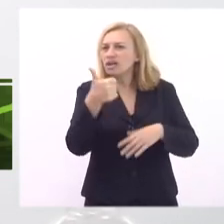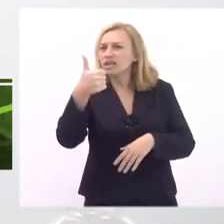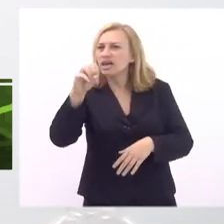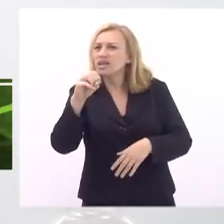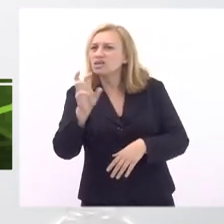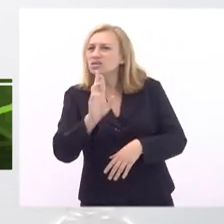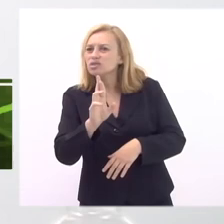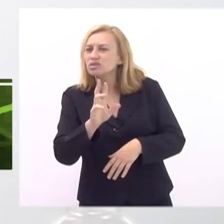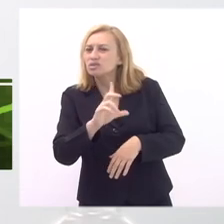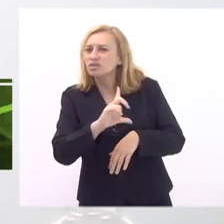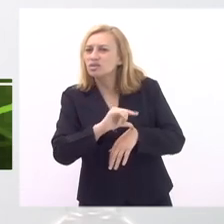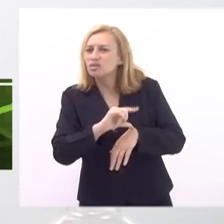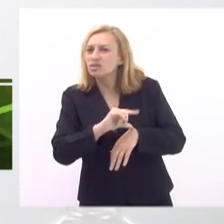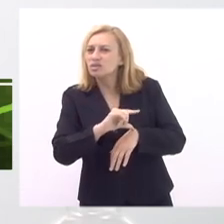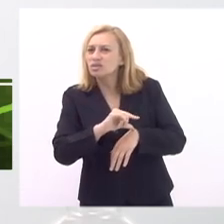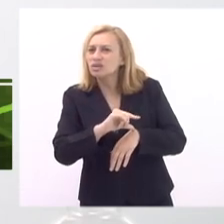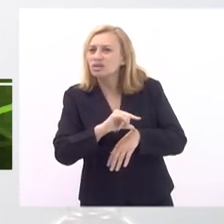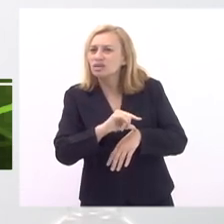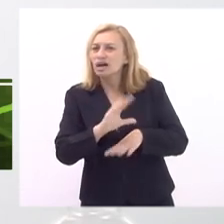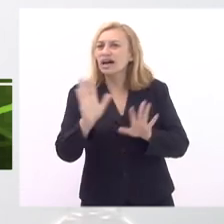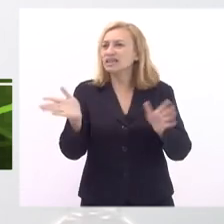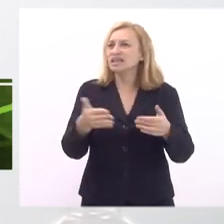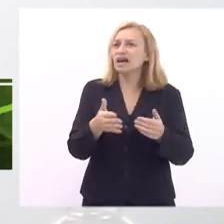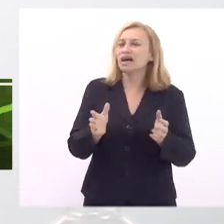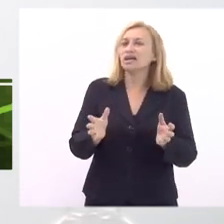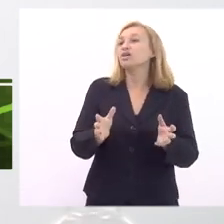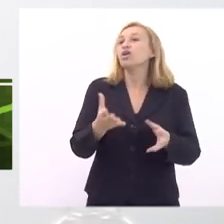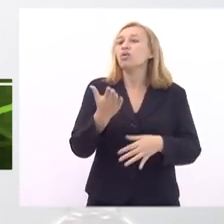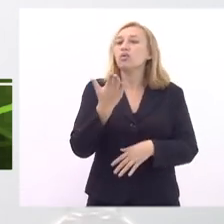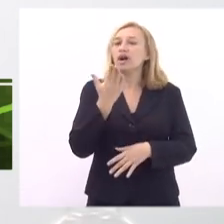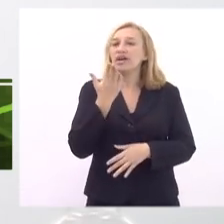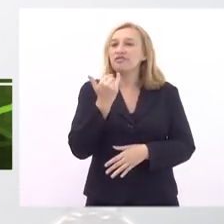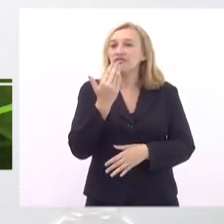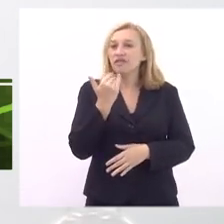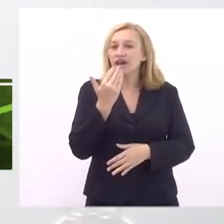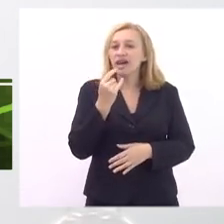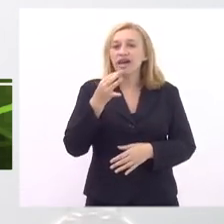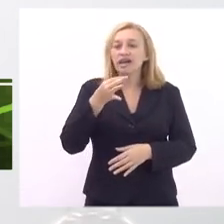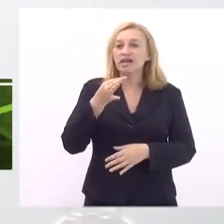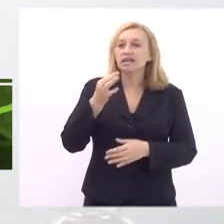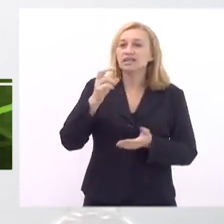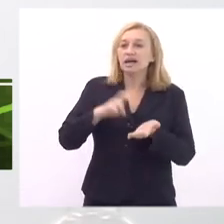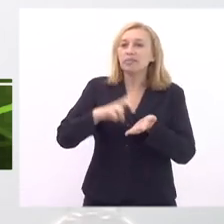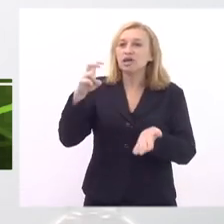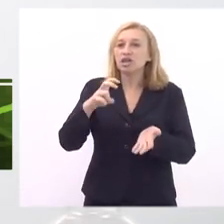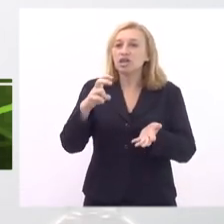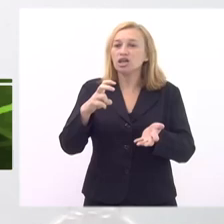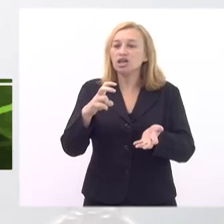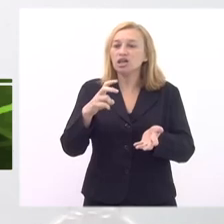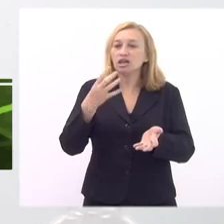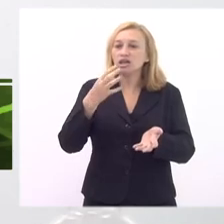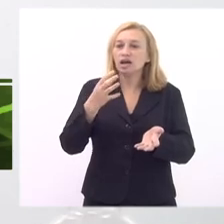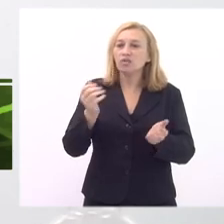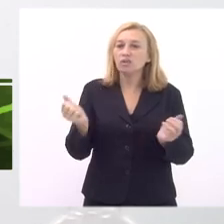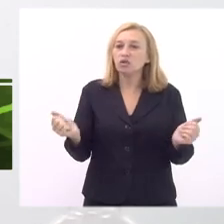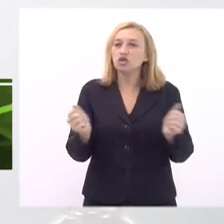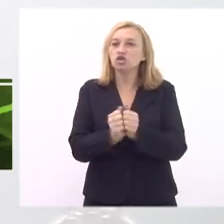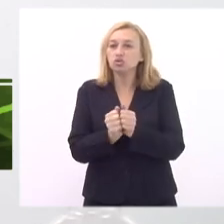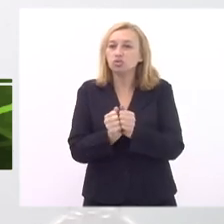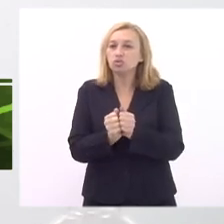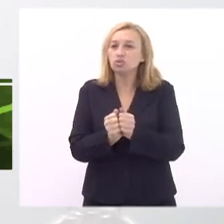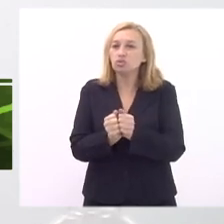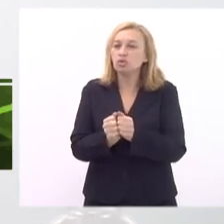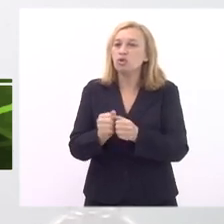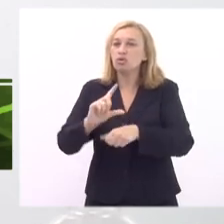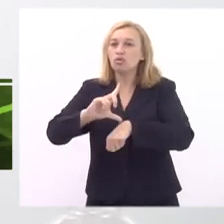diz um café da manhã junto com o recreio aí nós só comemos depois meio dia que também às vezes aí a comida também